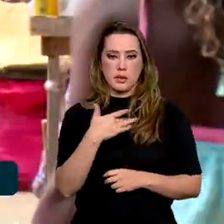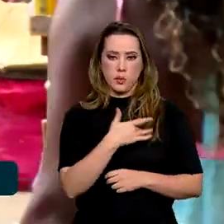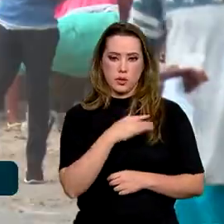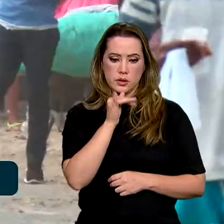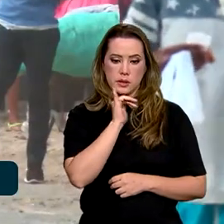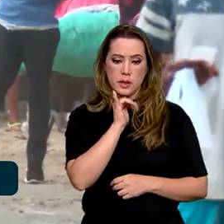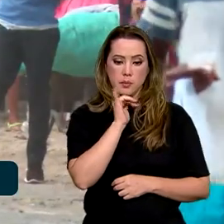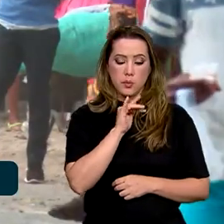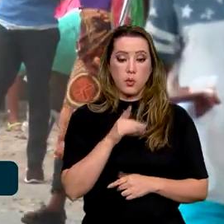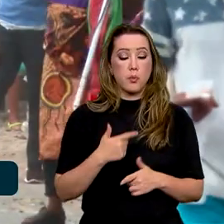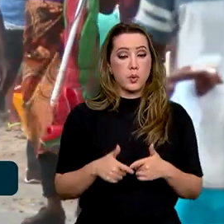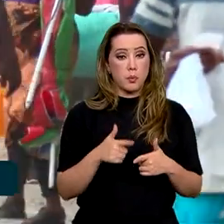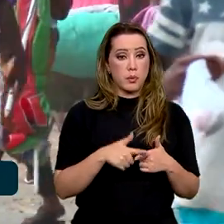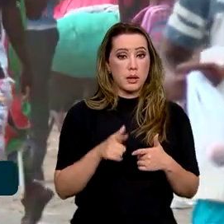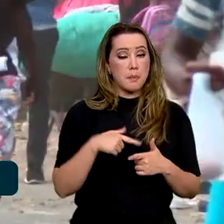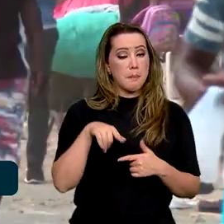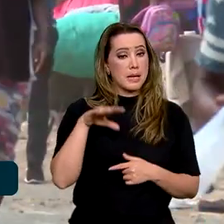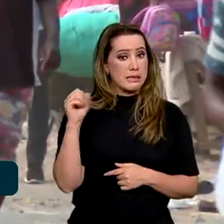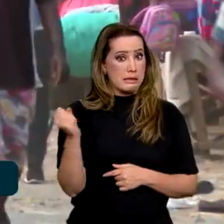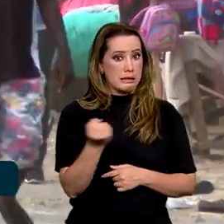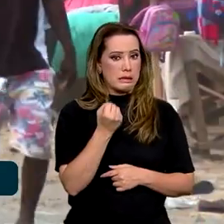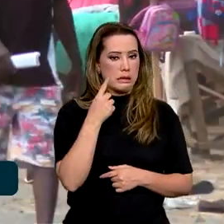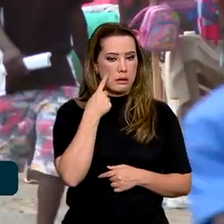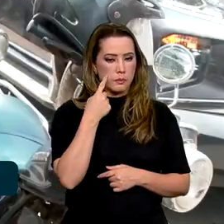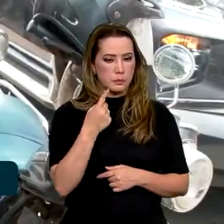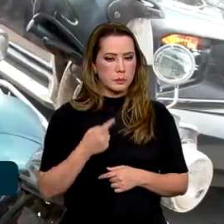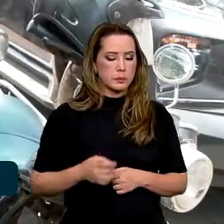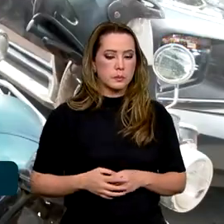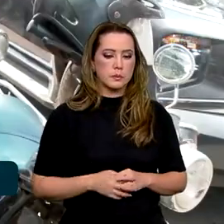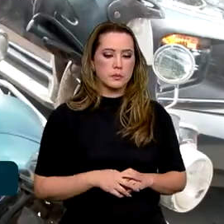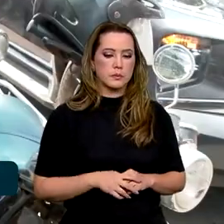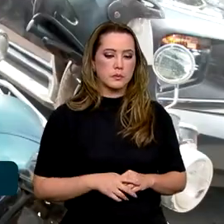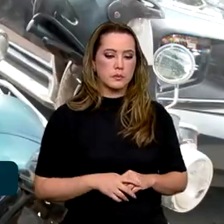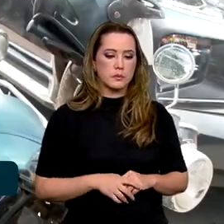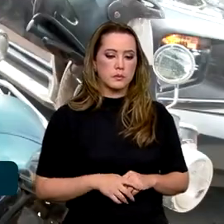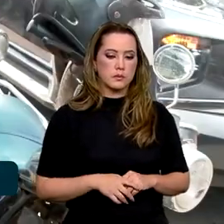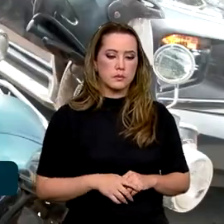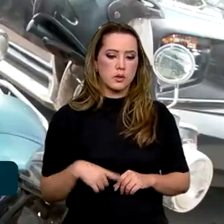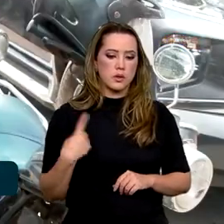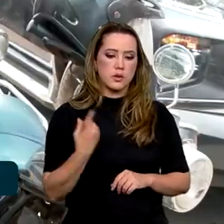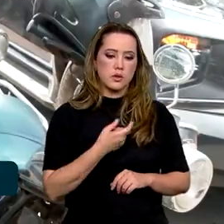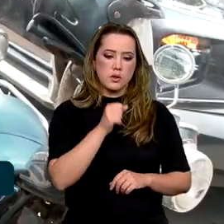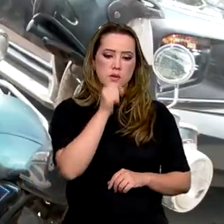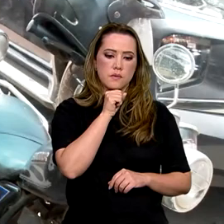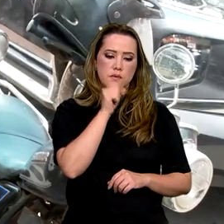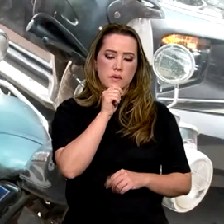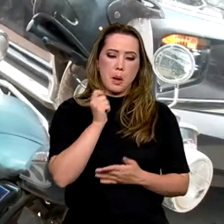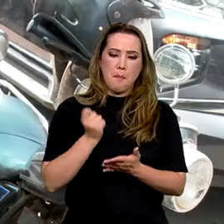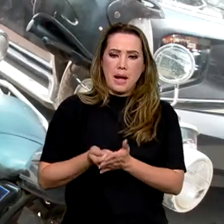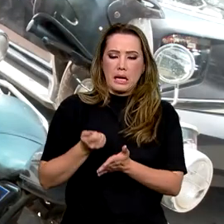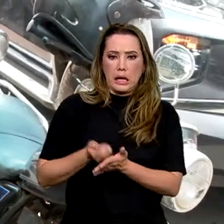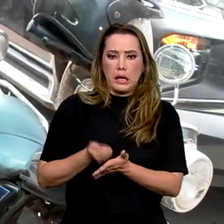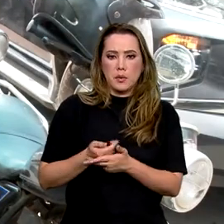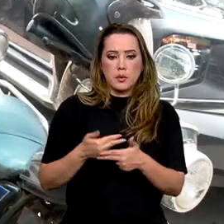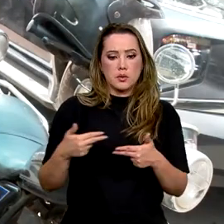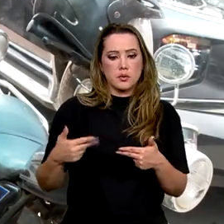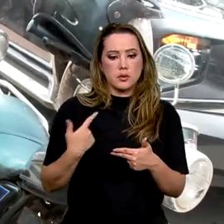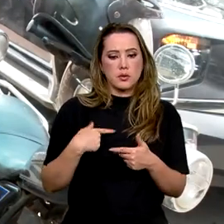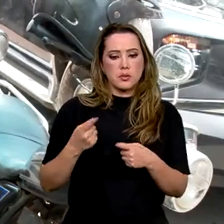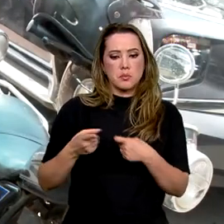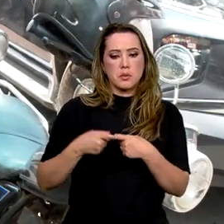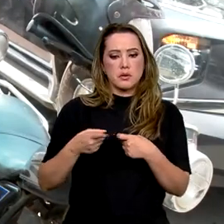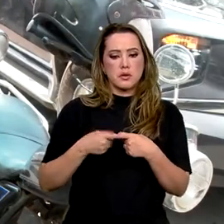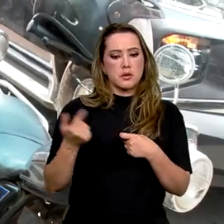exemplo, a situação é ainda mais crítica. Nós, como os mais velhos, pagamos as consultas e não